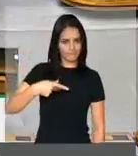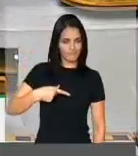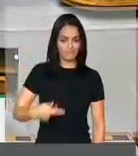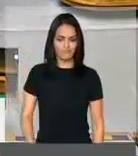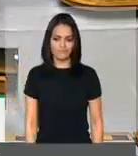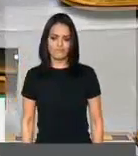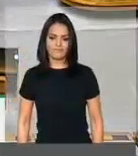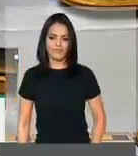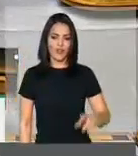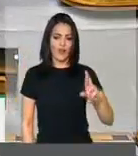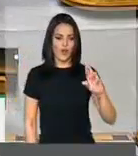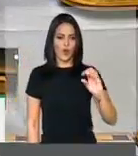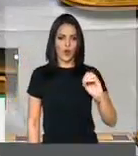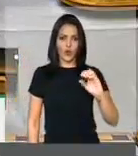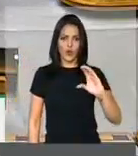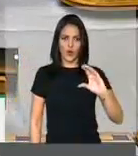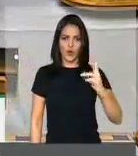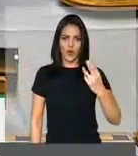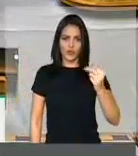Três minutos.